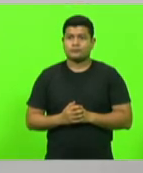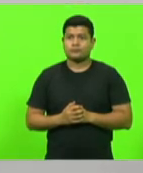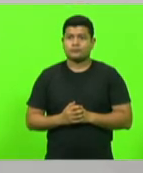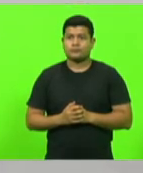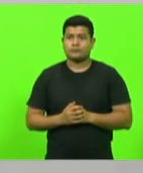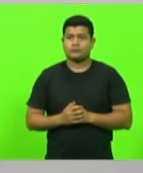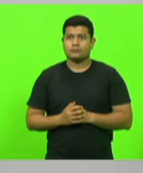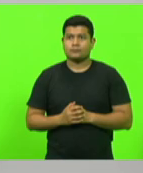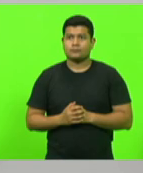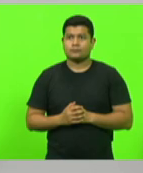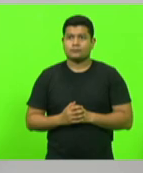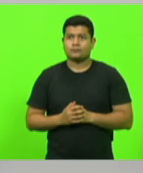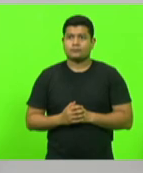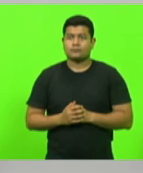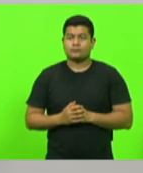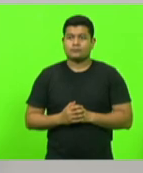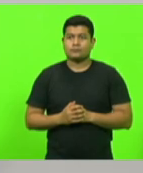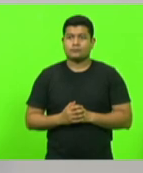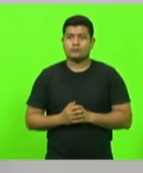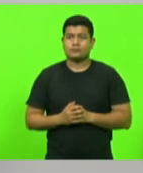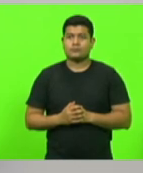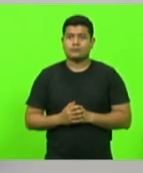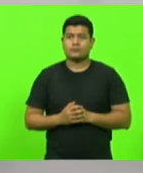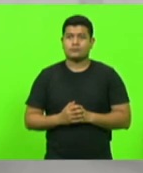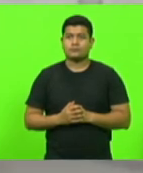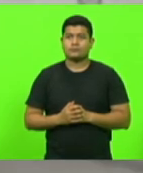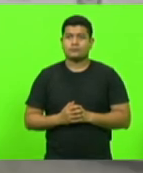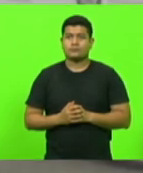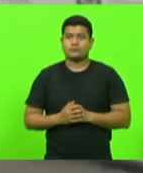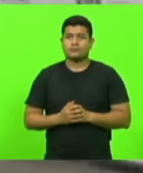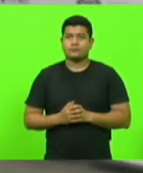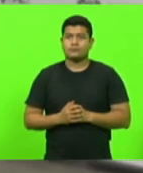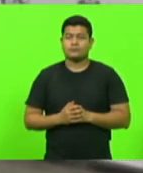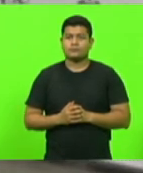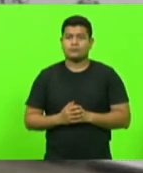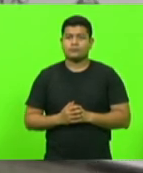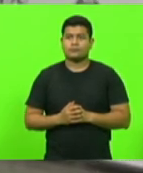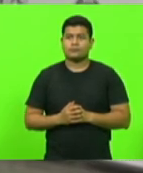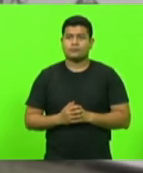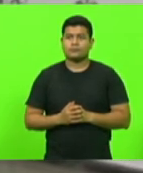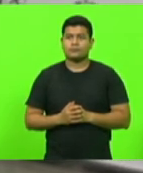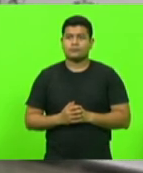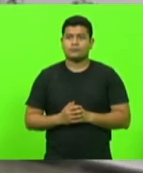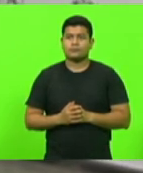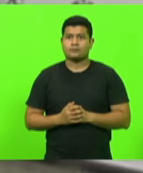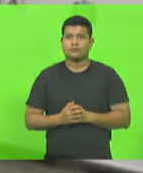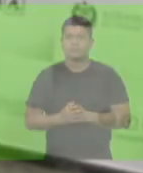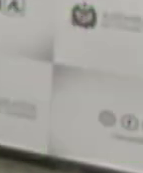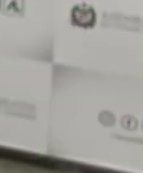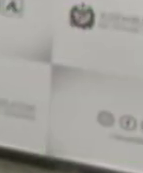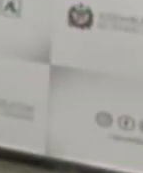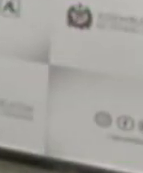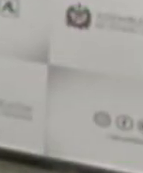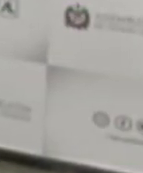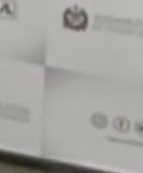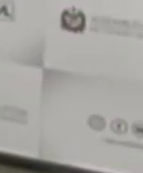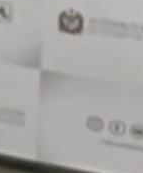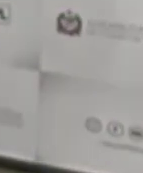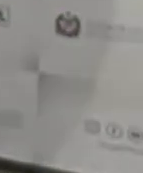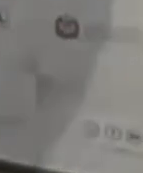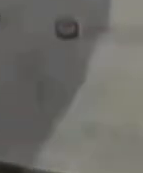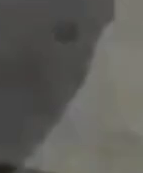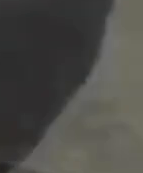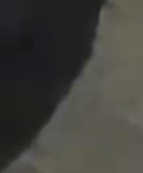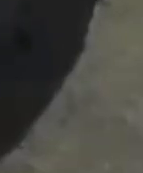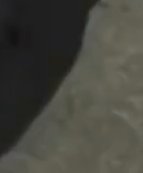O cabo Edemar Luiz da Silva da Polícia Militar veio à Assembleia Legislativa acompanhado do pastor holandês